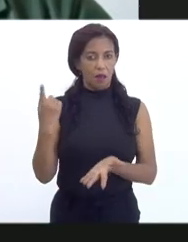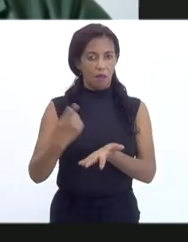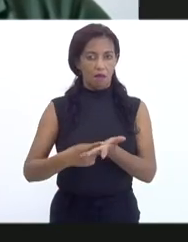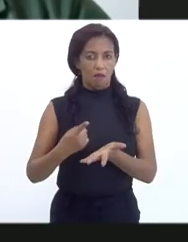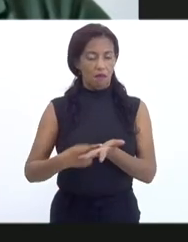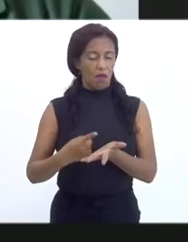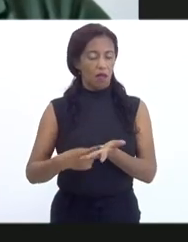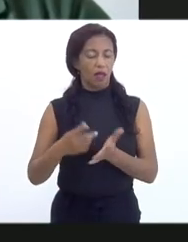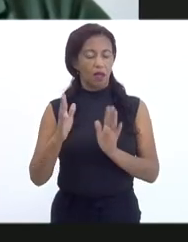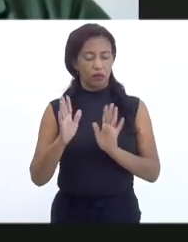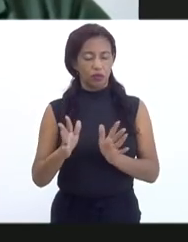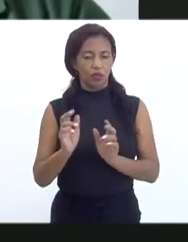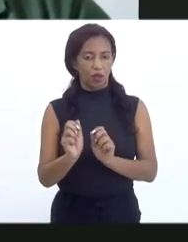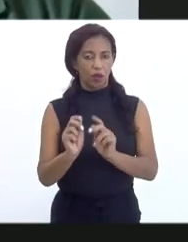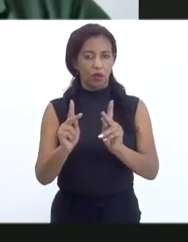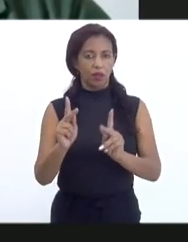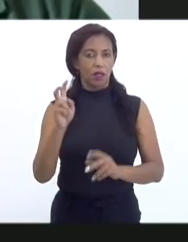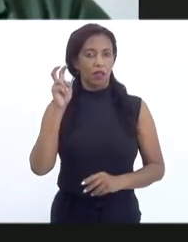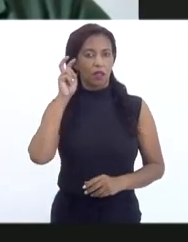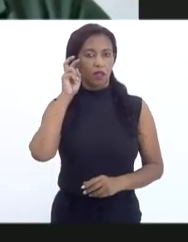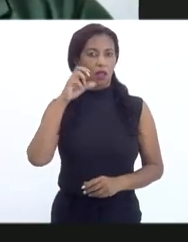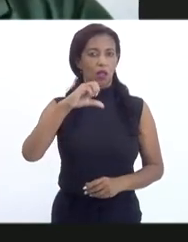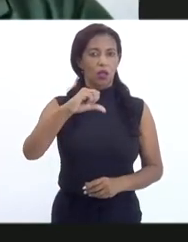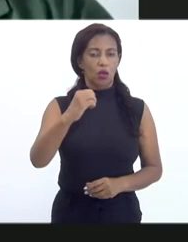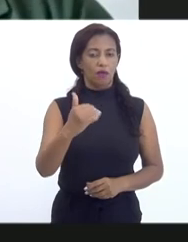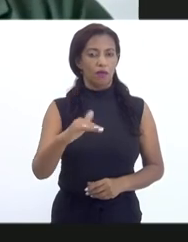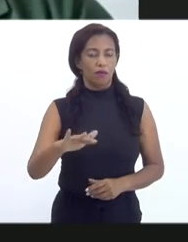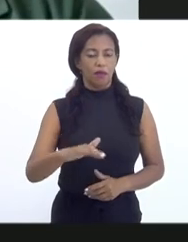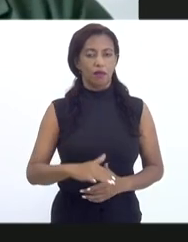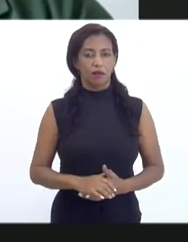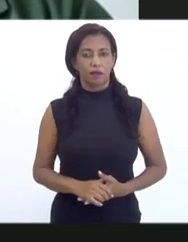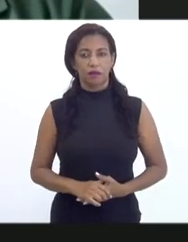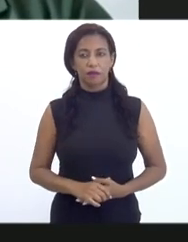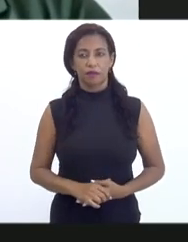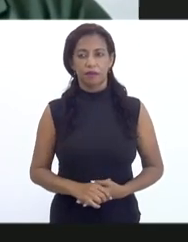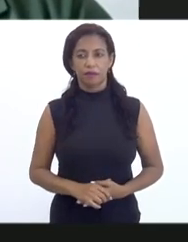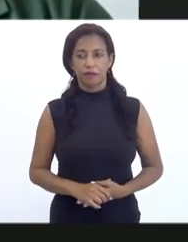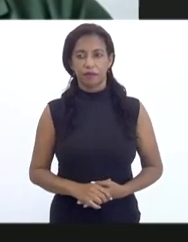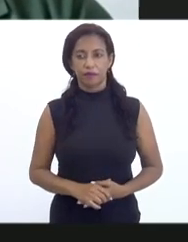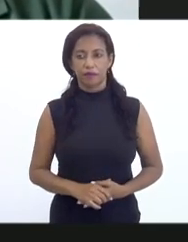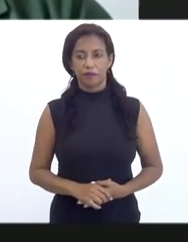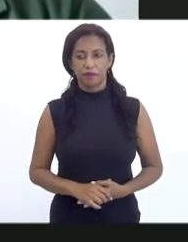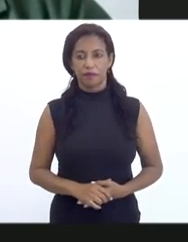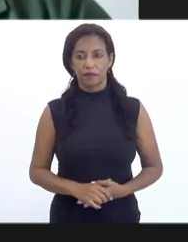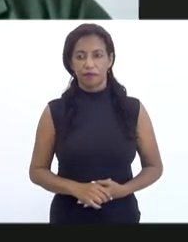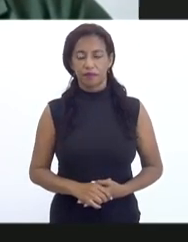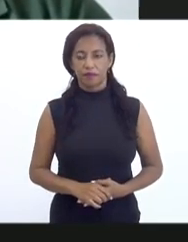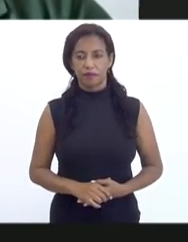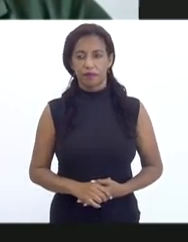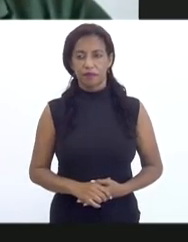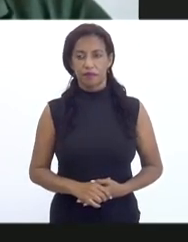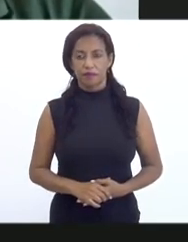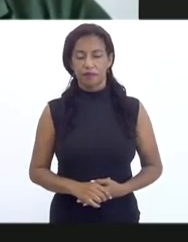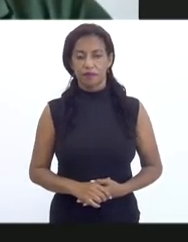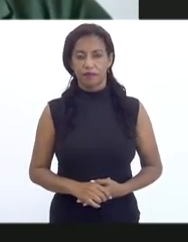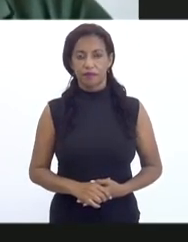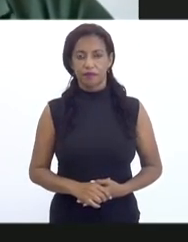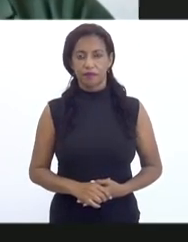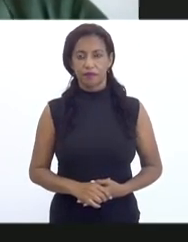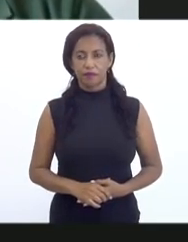mais me contactar. Deixa quinta, 9h30. Tá bom? Tá certo. Bom fim de semana para todos. Obrigado. Um beijo.